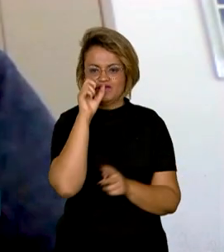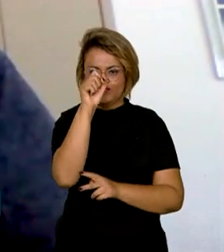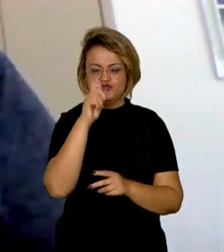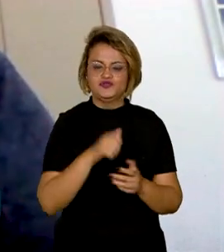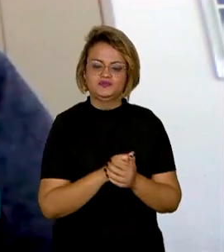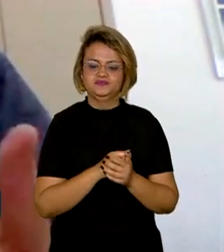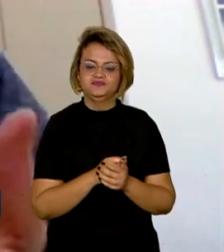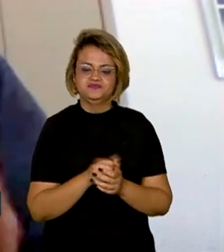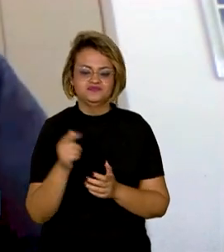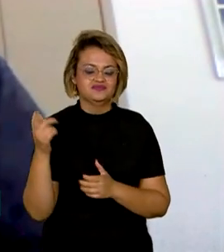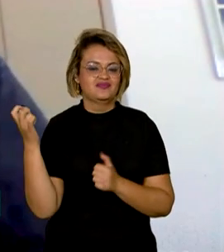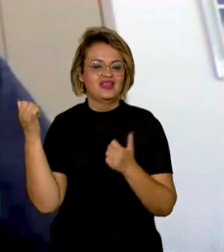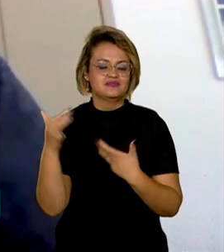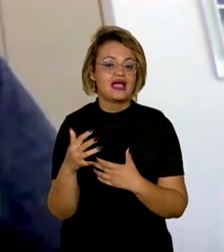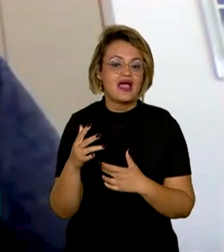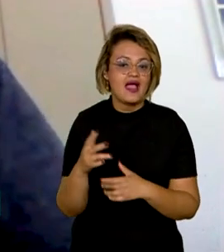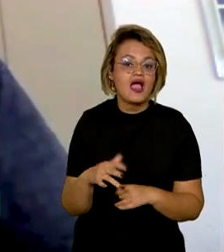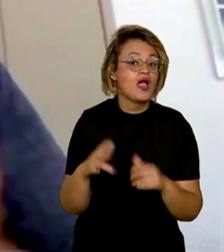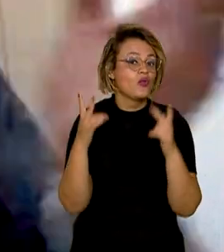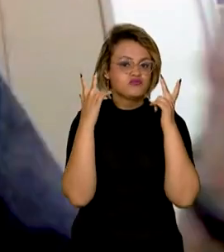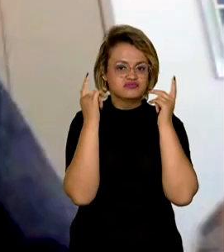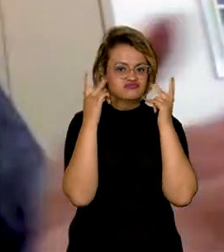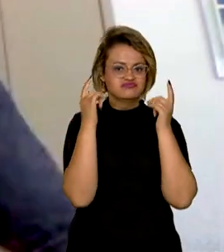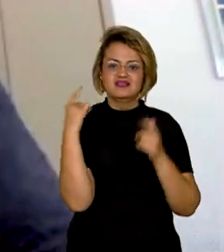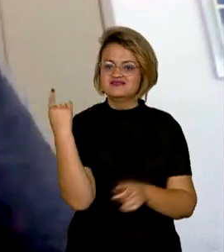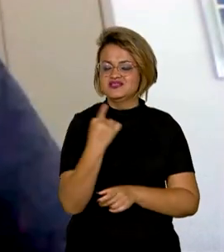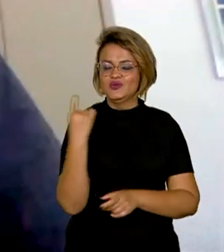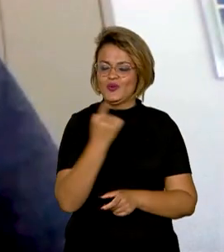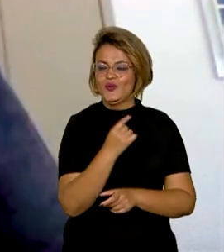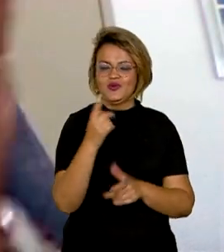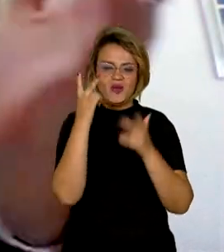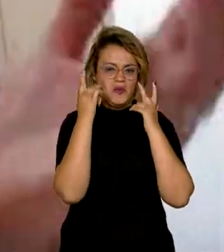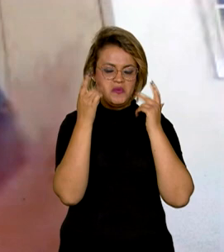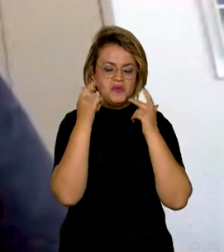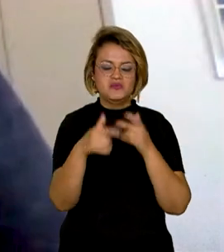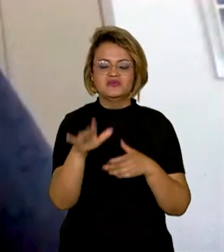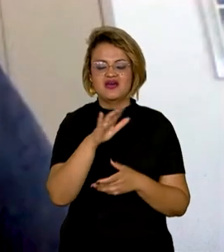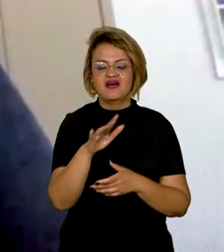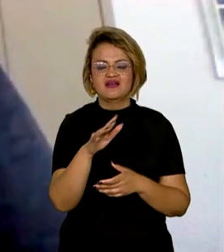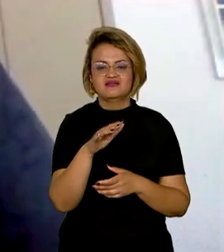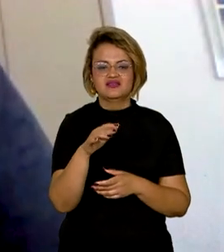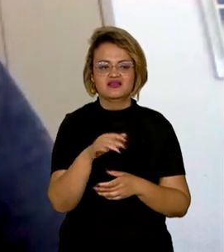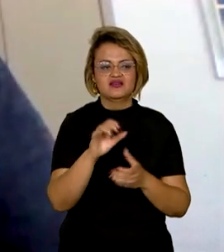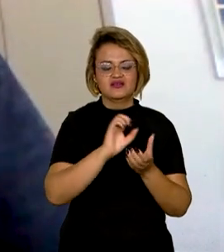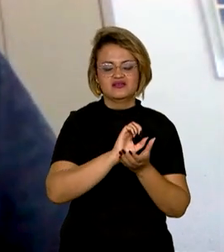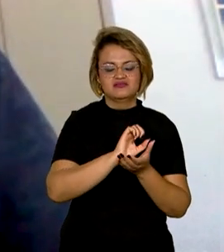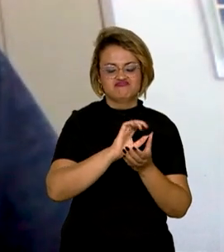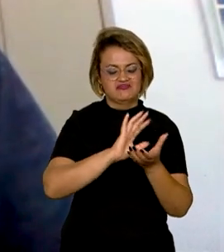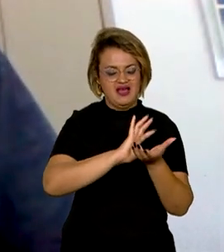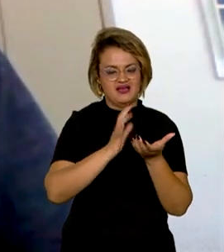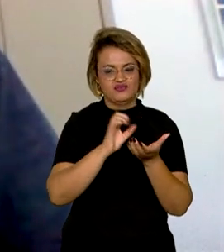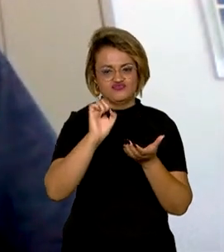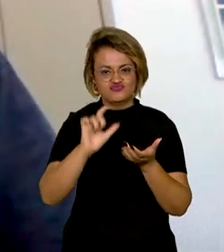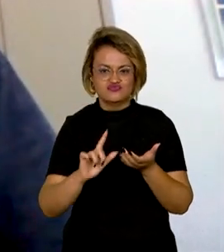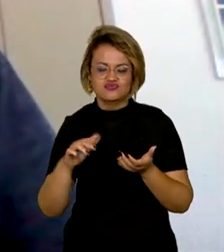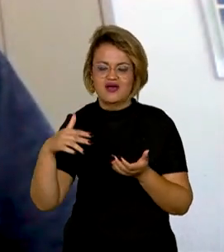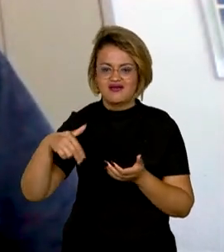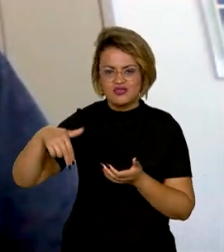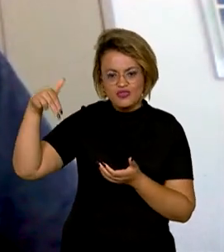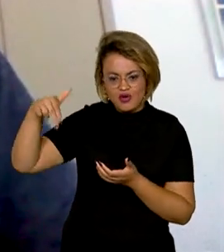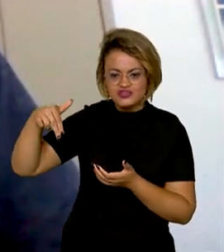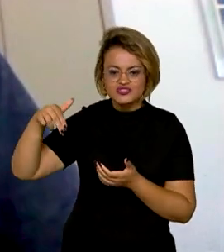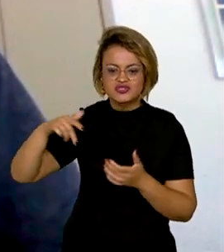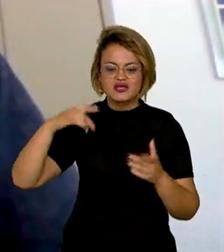comum, existem muitos ciclones extratropicais, hoje, no Ministério Sul e também no Ministério Norte, eles se